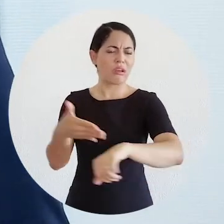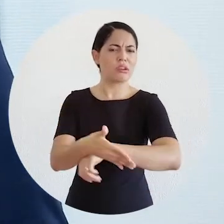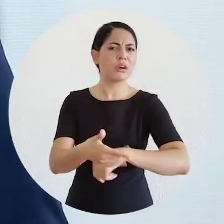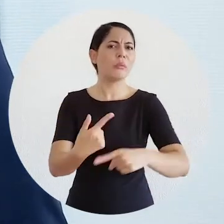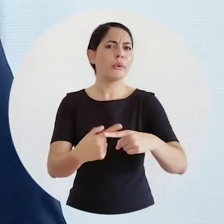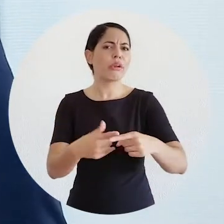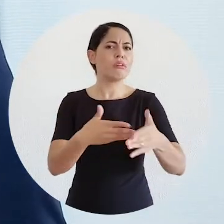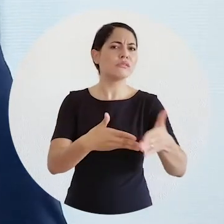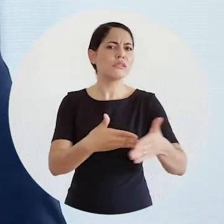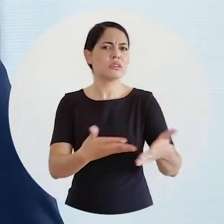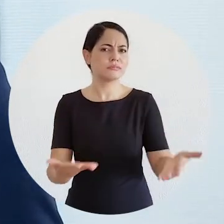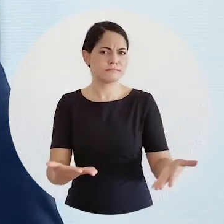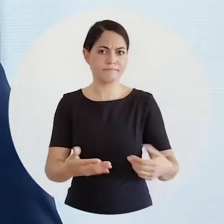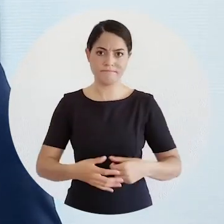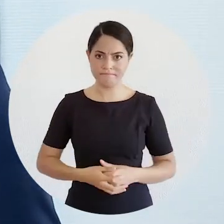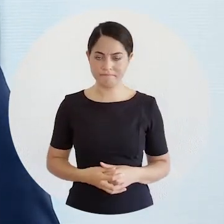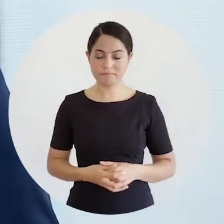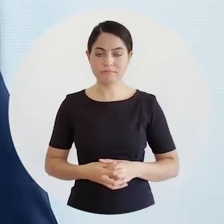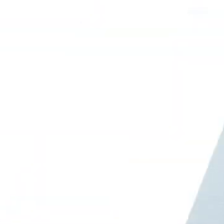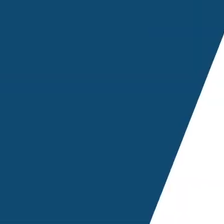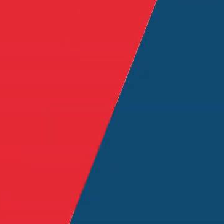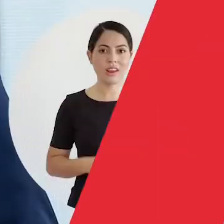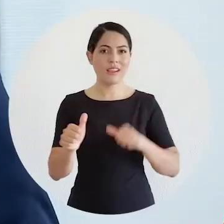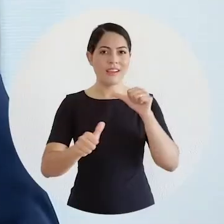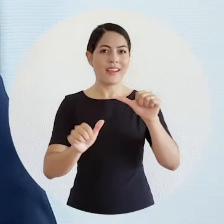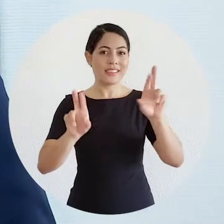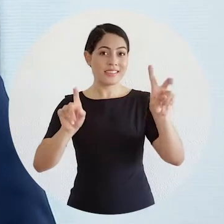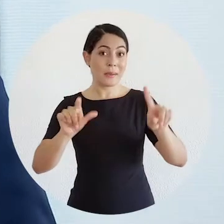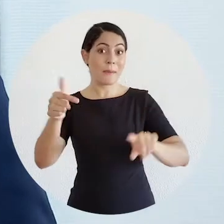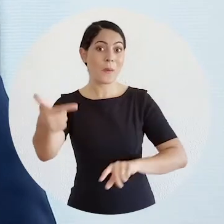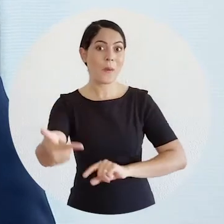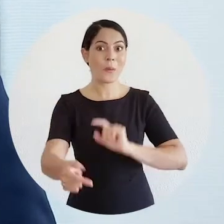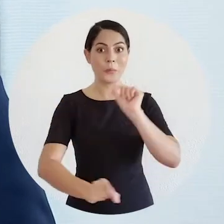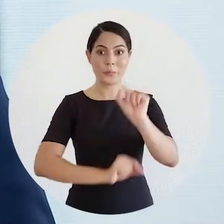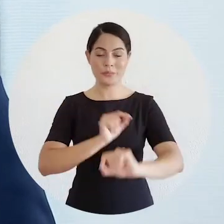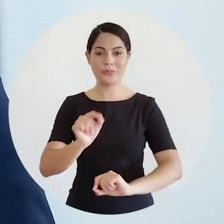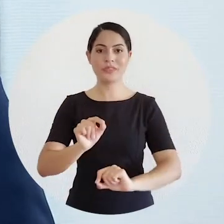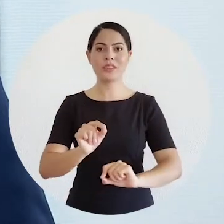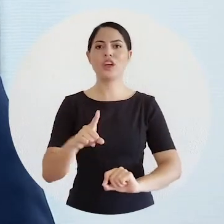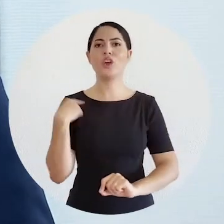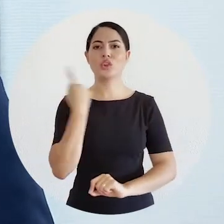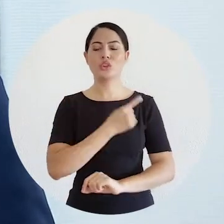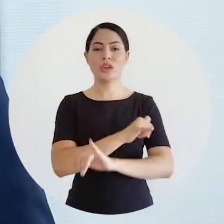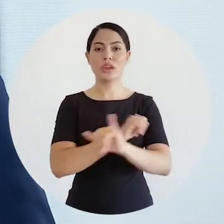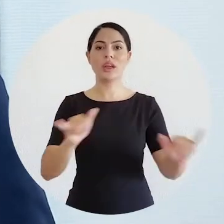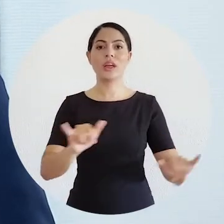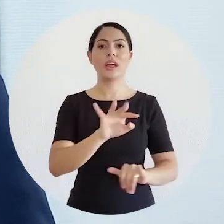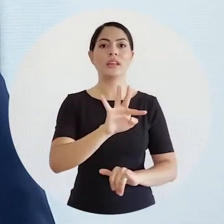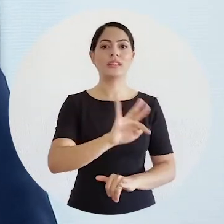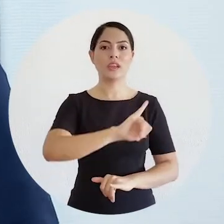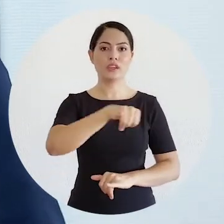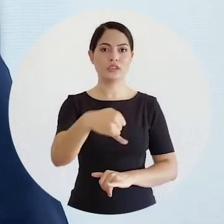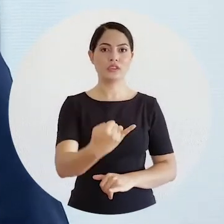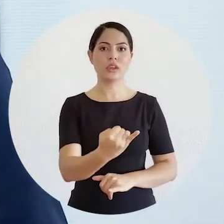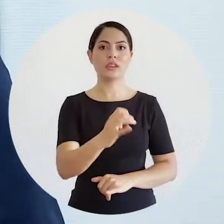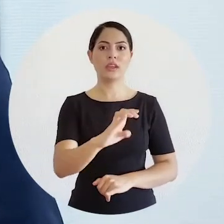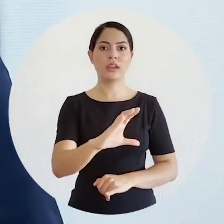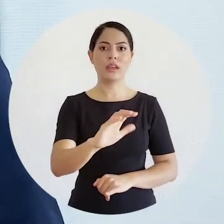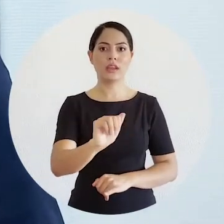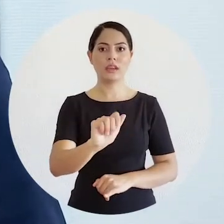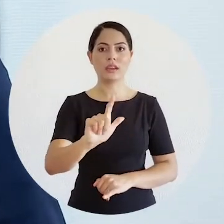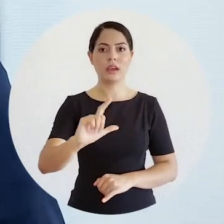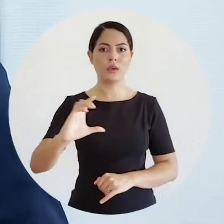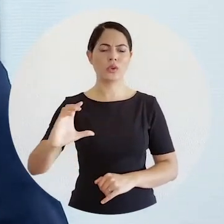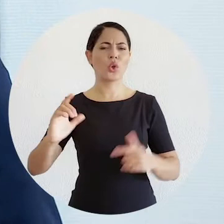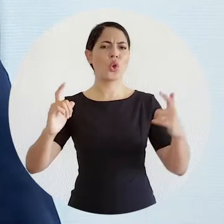à vacina contra a Covid-19. Mudando de assunto, agora vamos falar do PJ Calc, que foi a